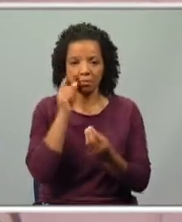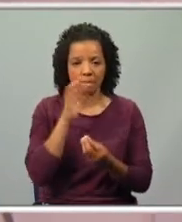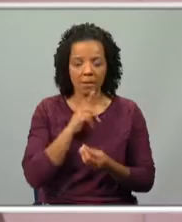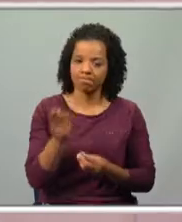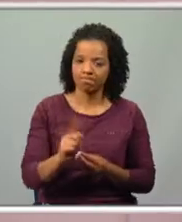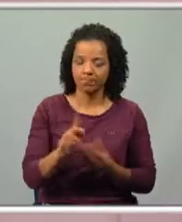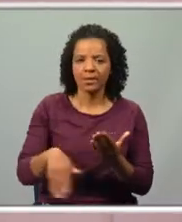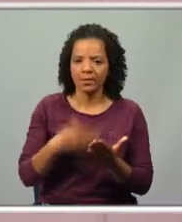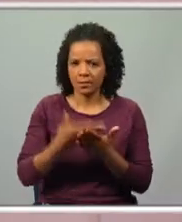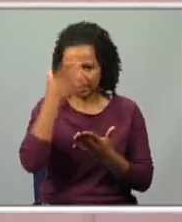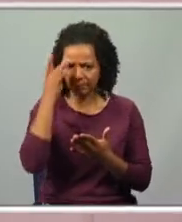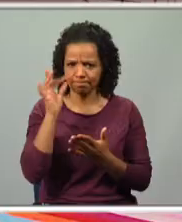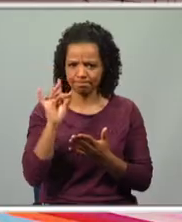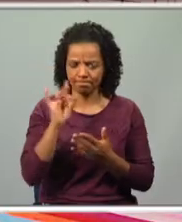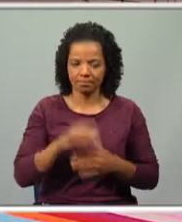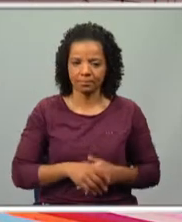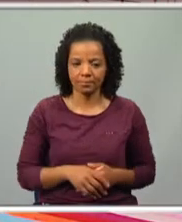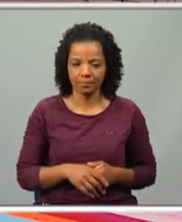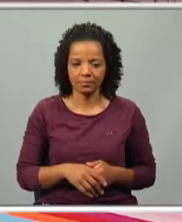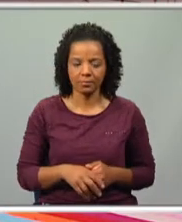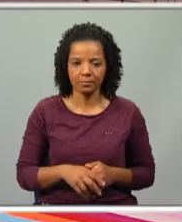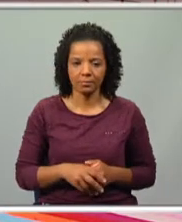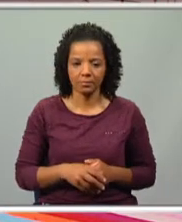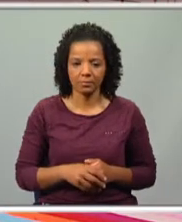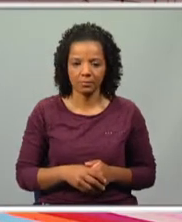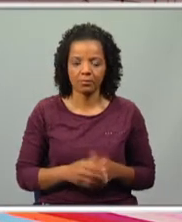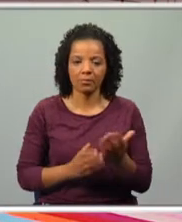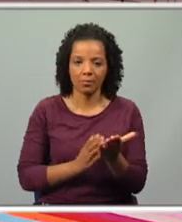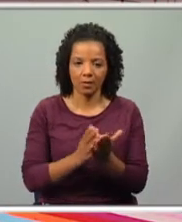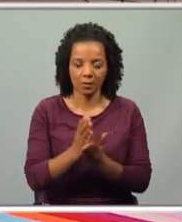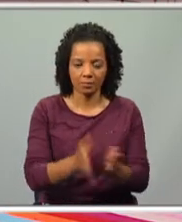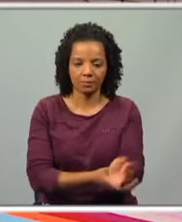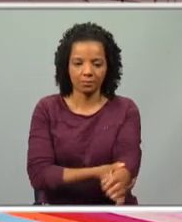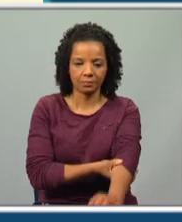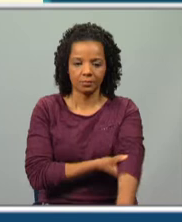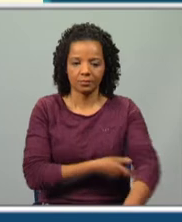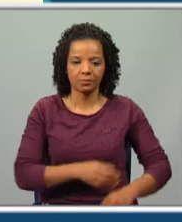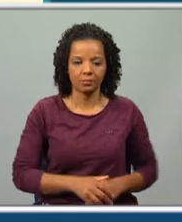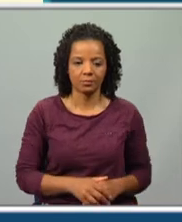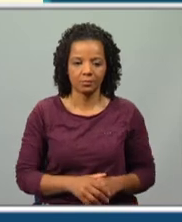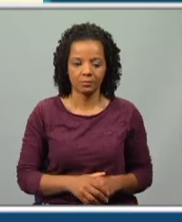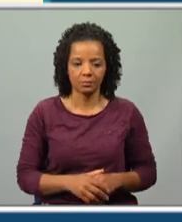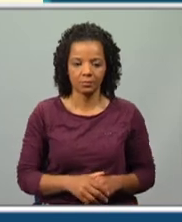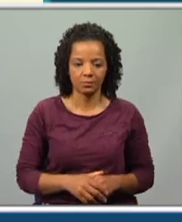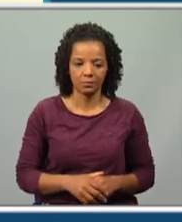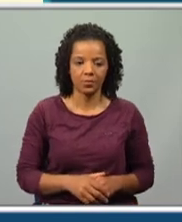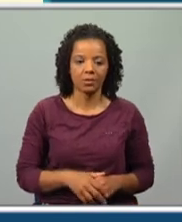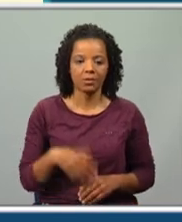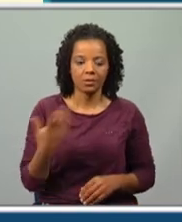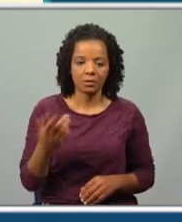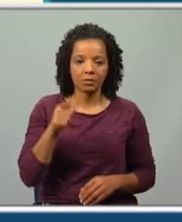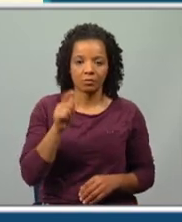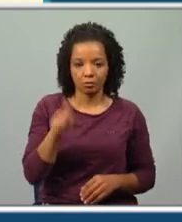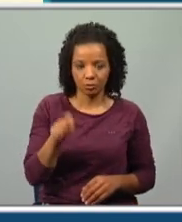isto acabou por traumatizá-lo. Então, continuando, a filiação, o pai é José Maria de Almeida Teixeira de Queiroz, um